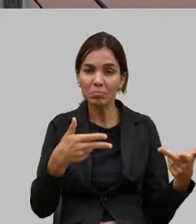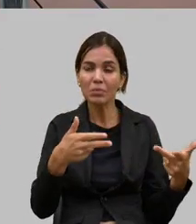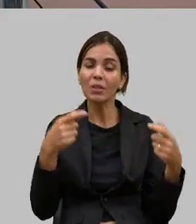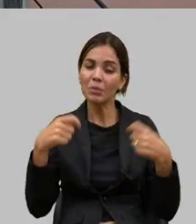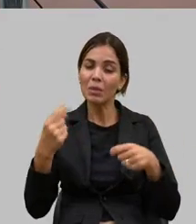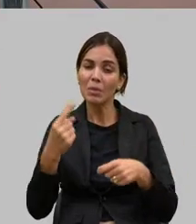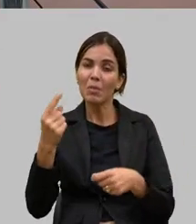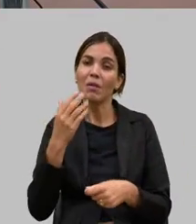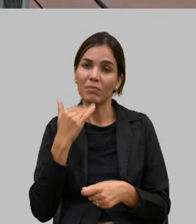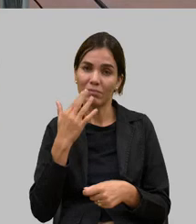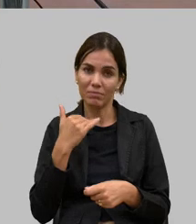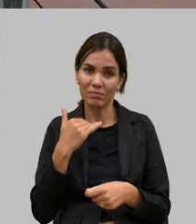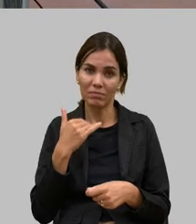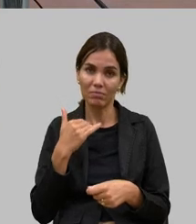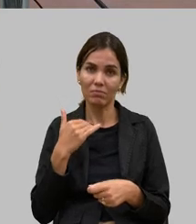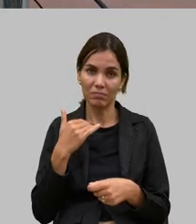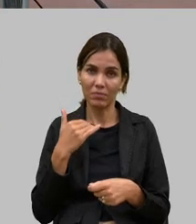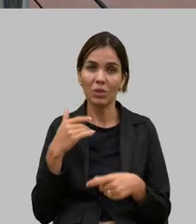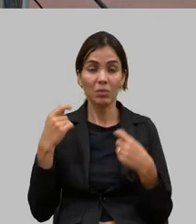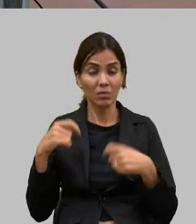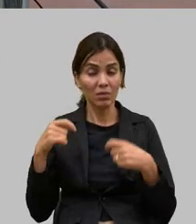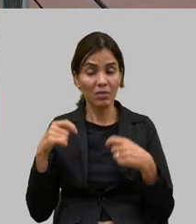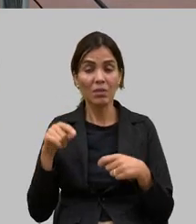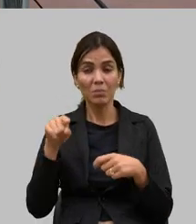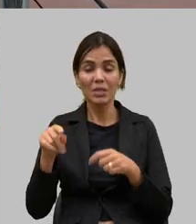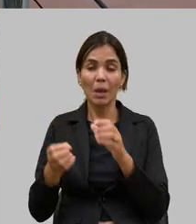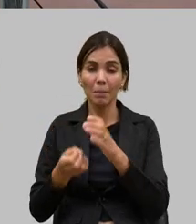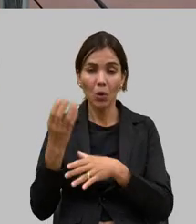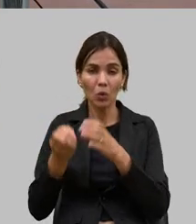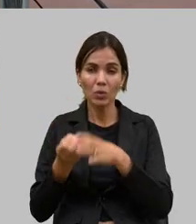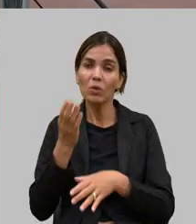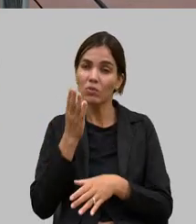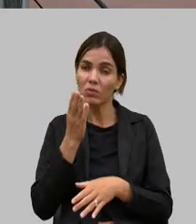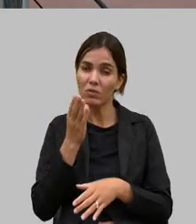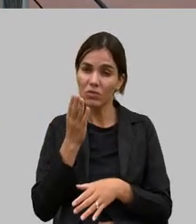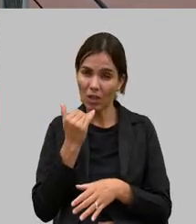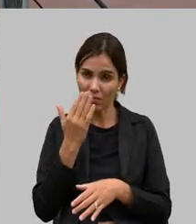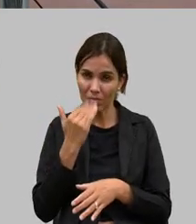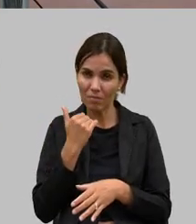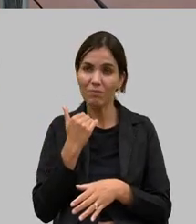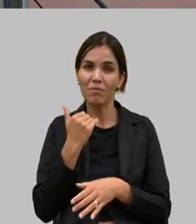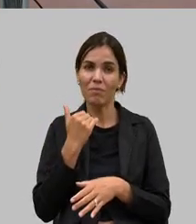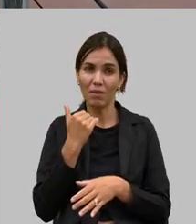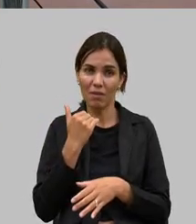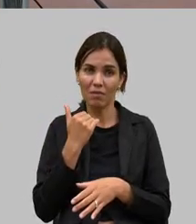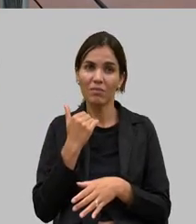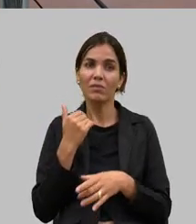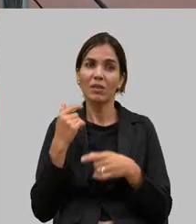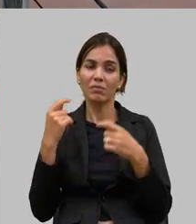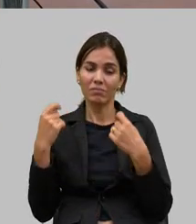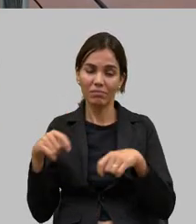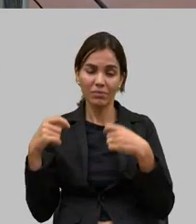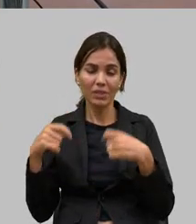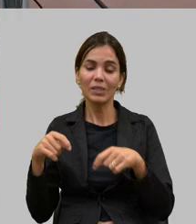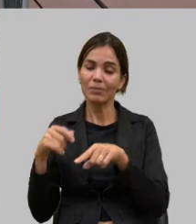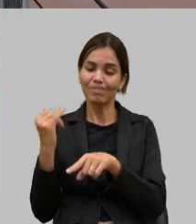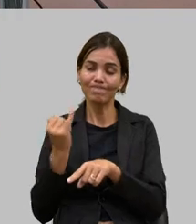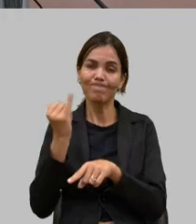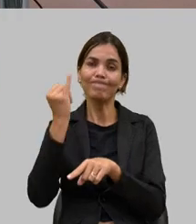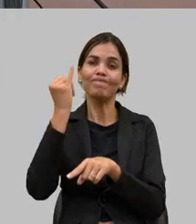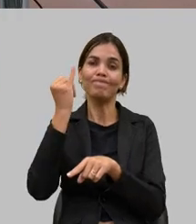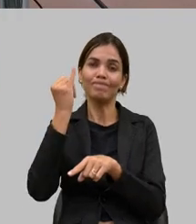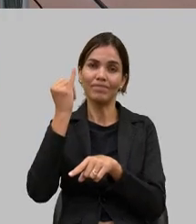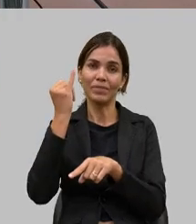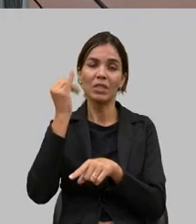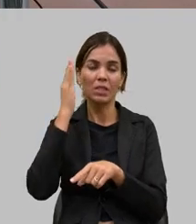para a gente poder trabalhar para produção de alimentos é fundamental para destravar isso nós sabemos da importância da